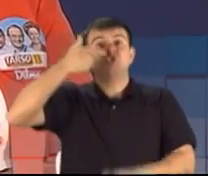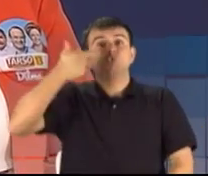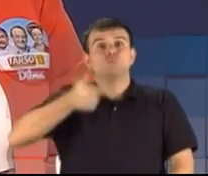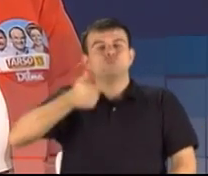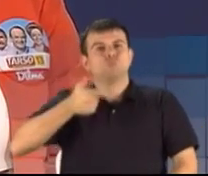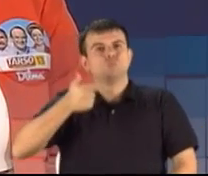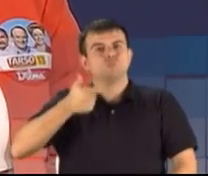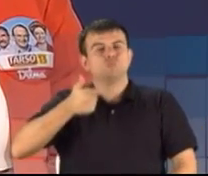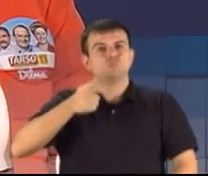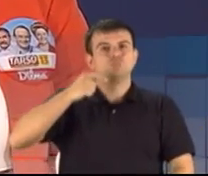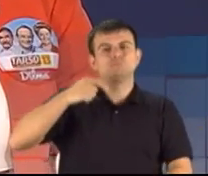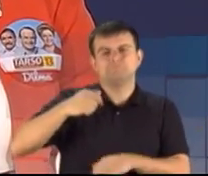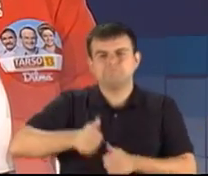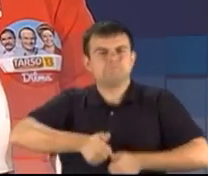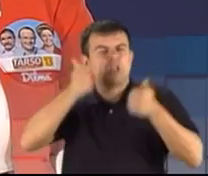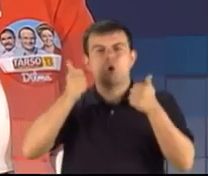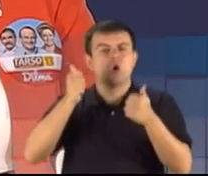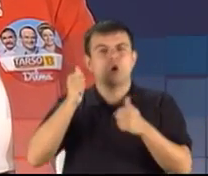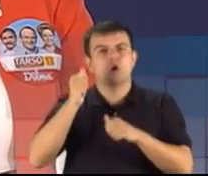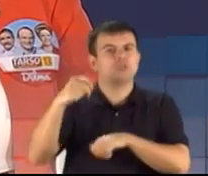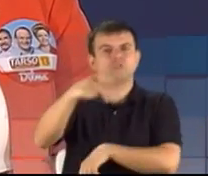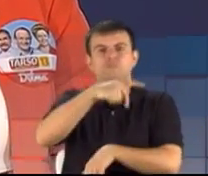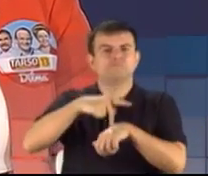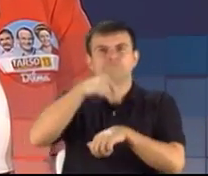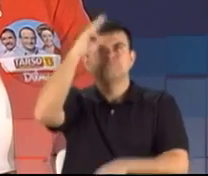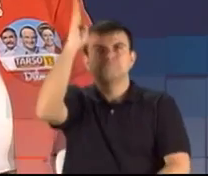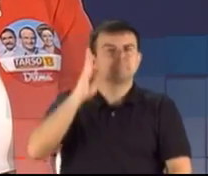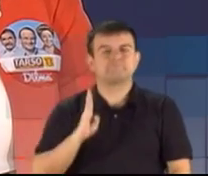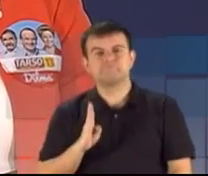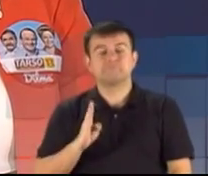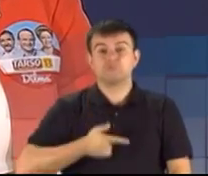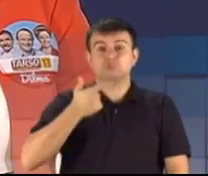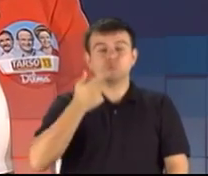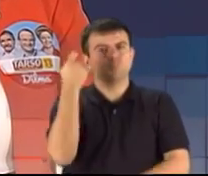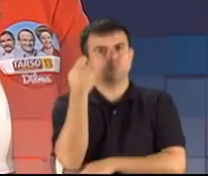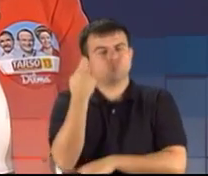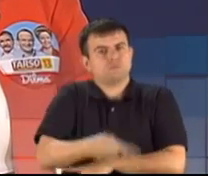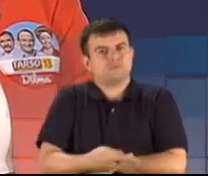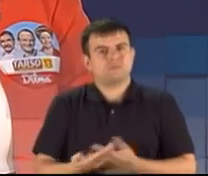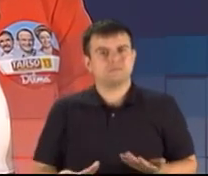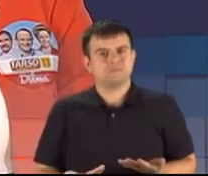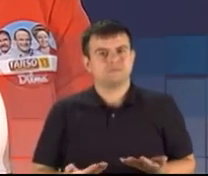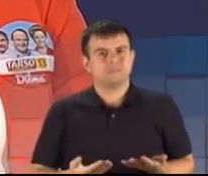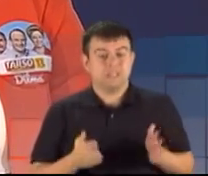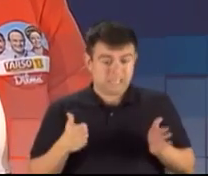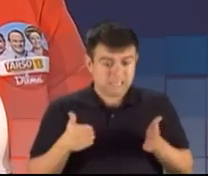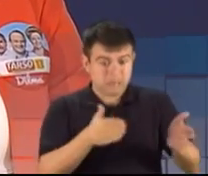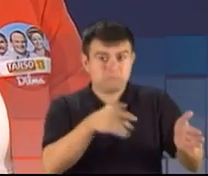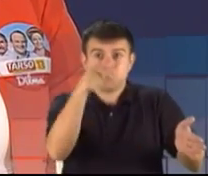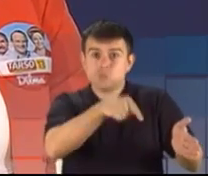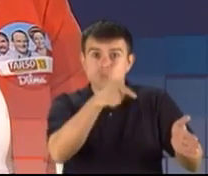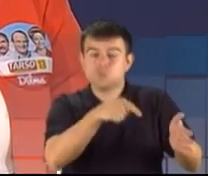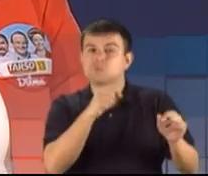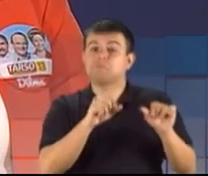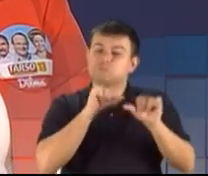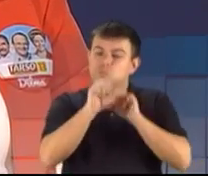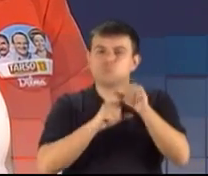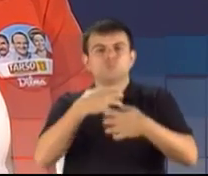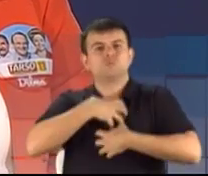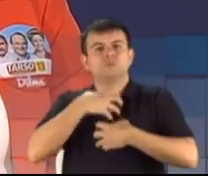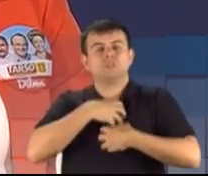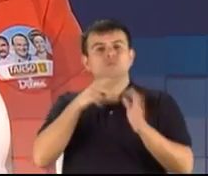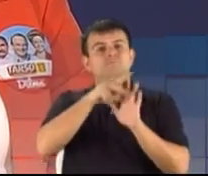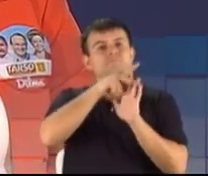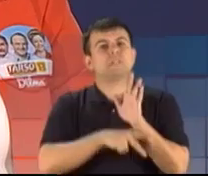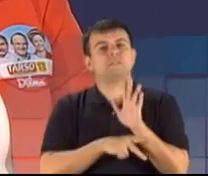semana, o IDEB divulgado. O caminho que mudou o modelo de pedajamento. O caminho